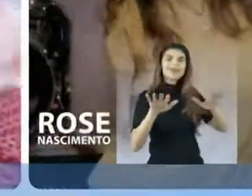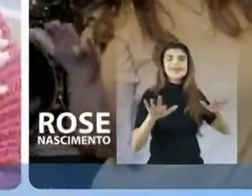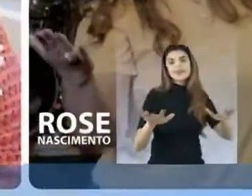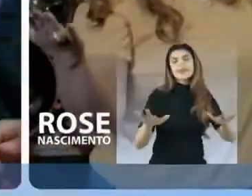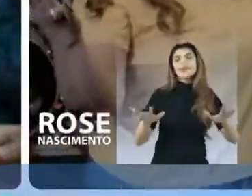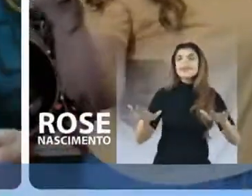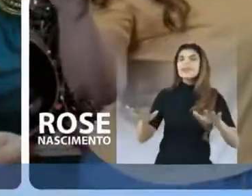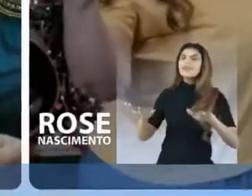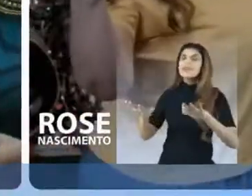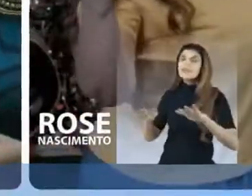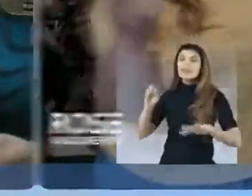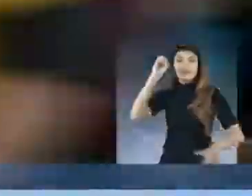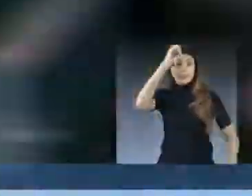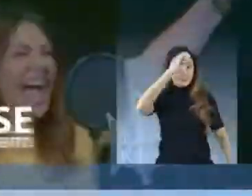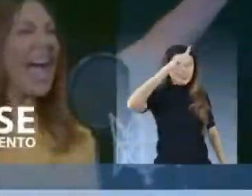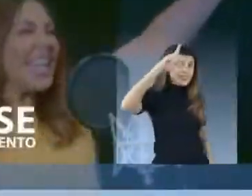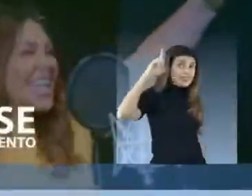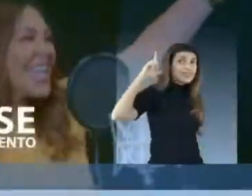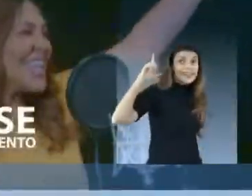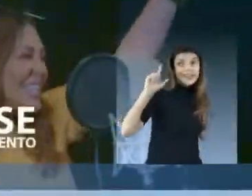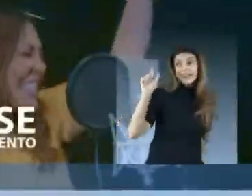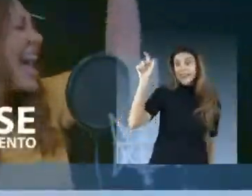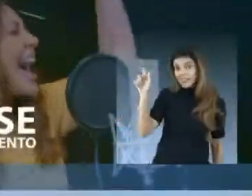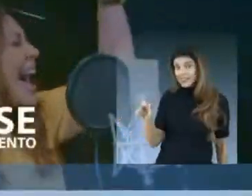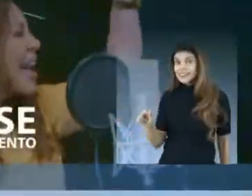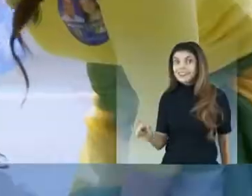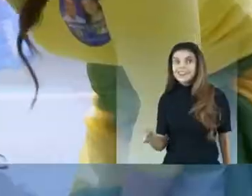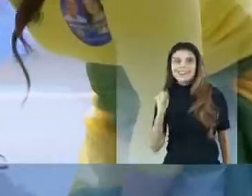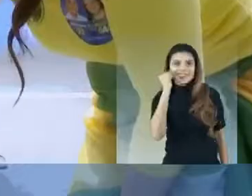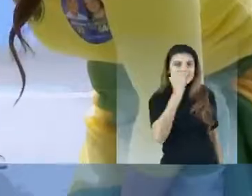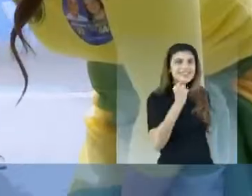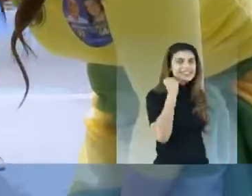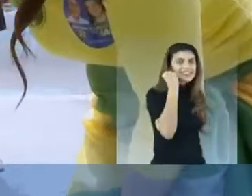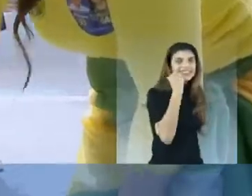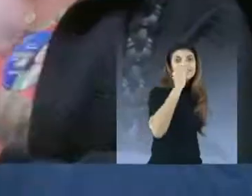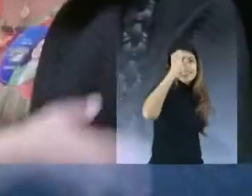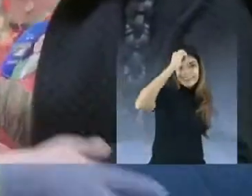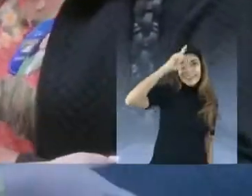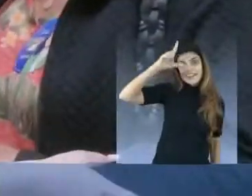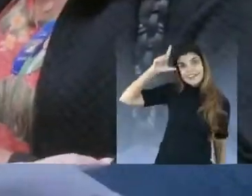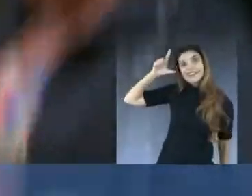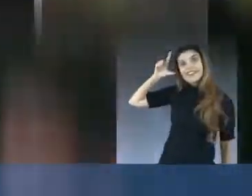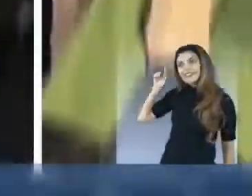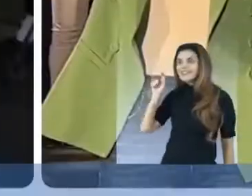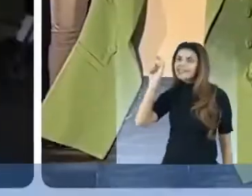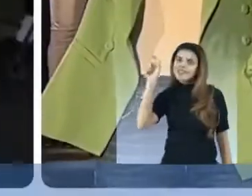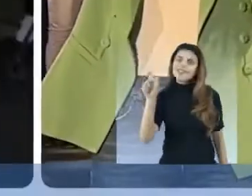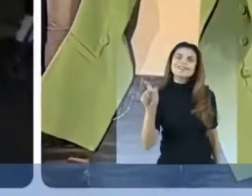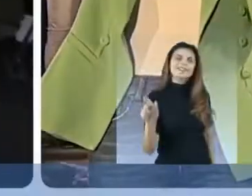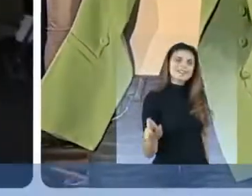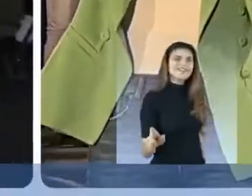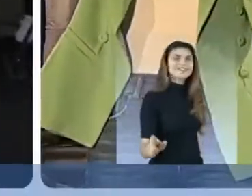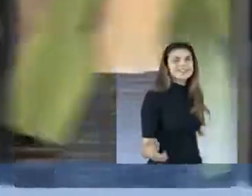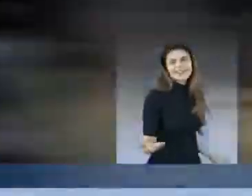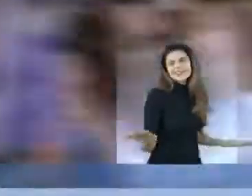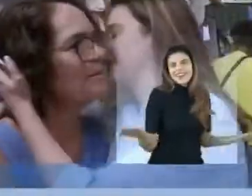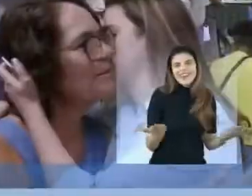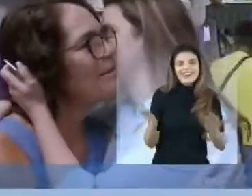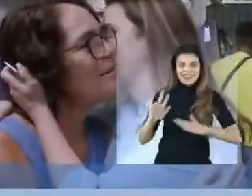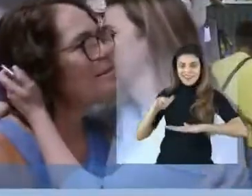Senhor Clarissa Nossa senadora Clarissa